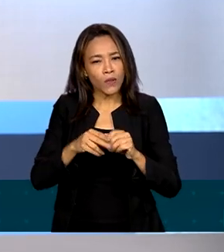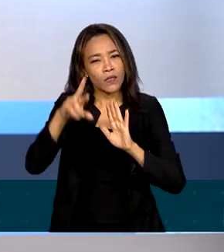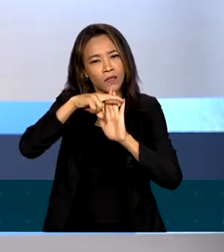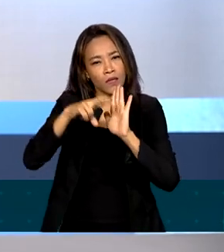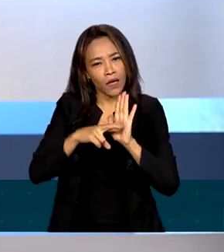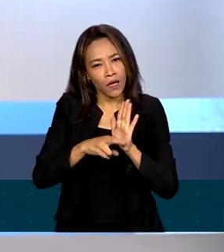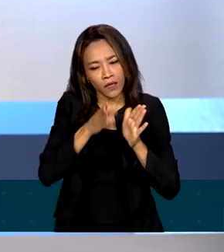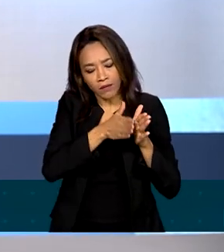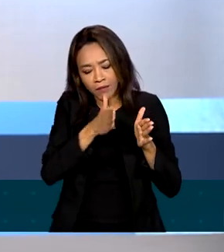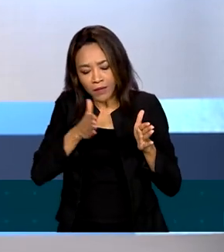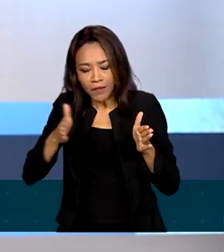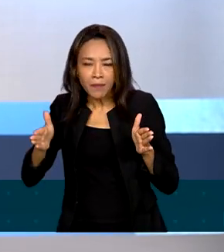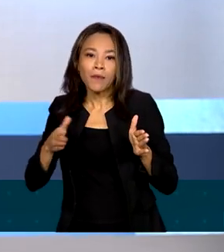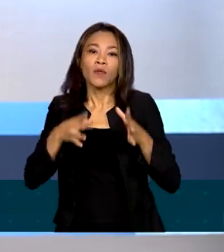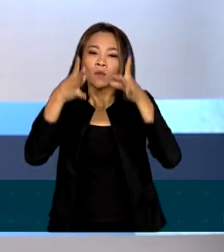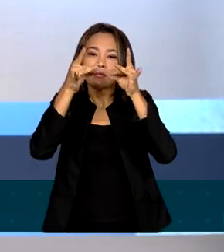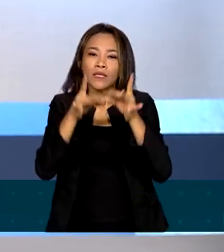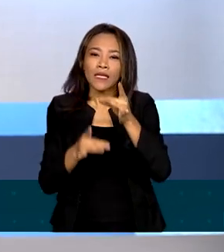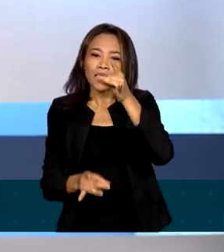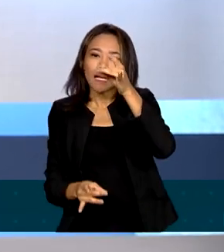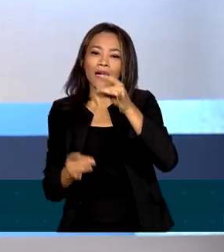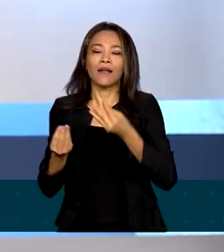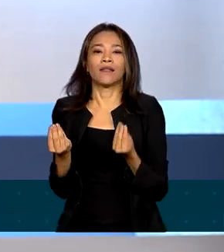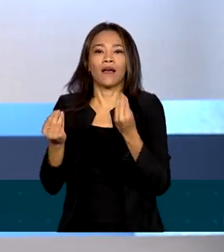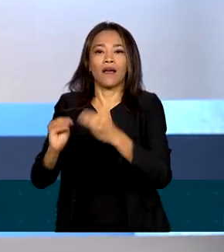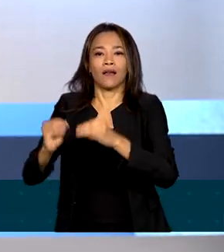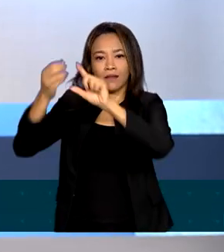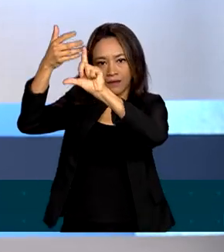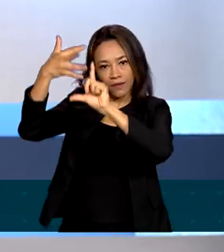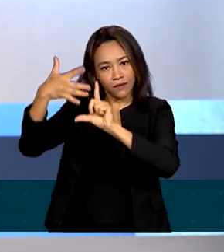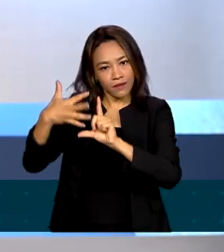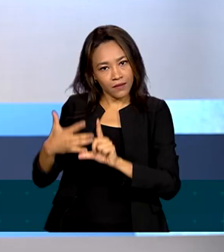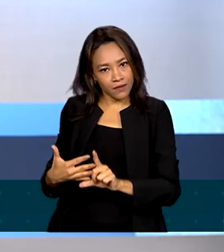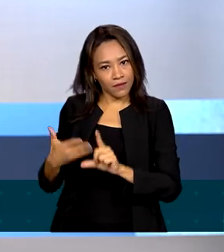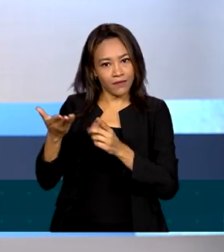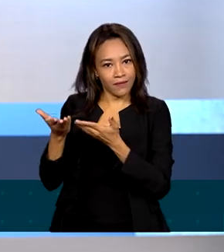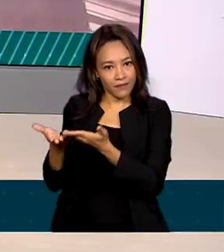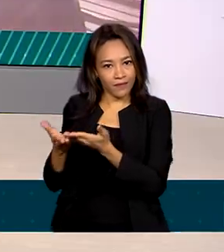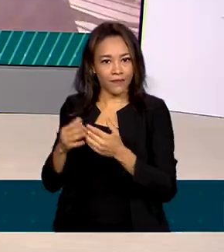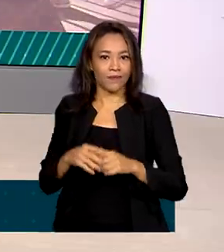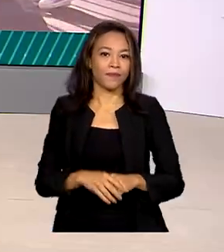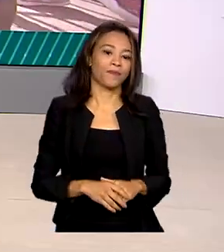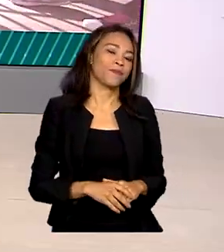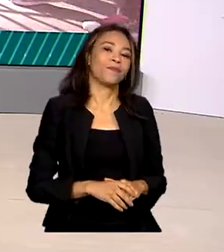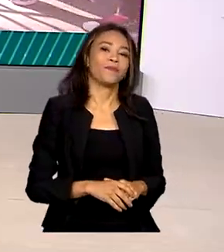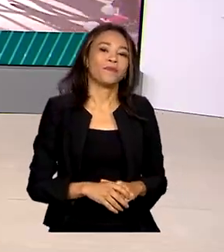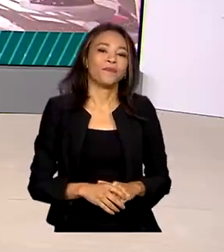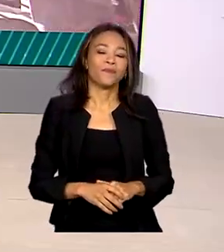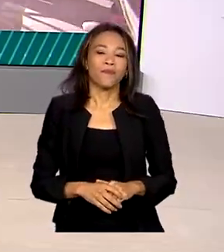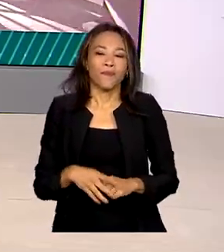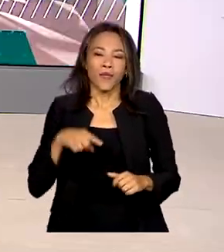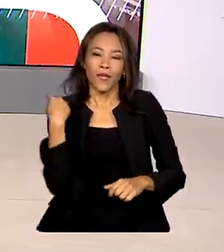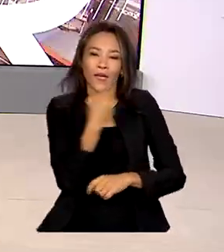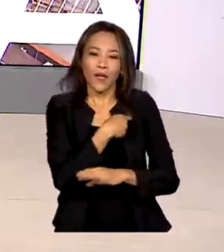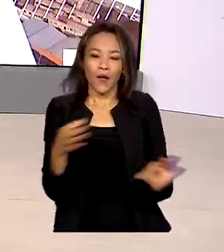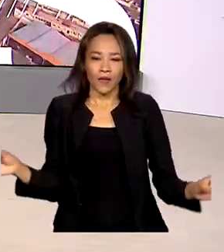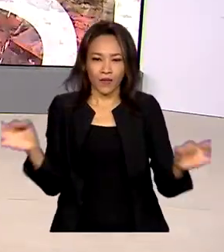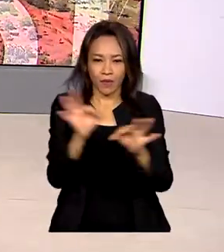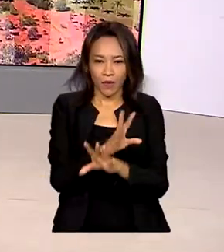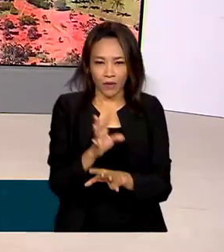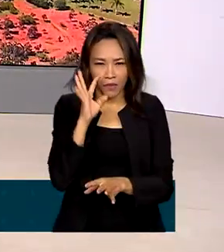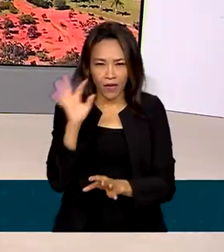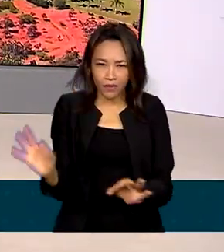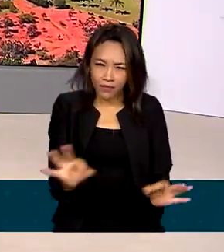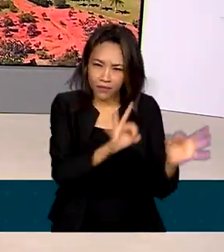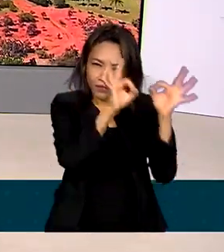processo. Os detalhes estão no Portal Único de Acesso ao Ensino Superior. E a gente fica por aqui. Para rever